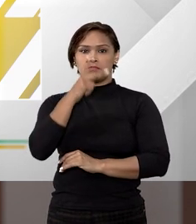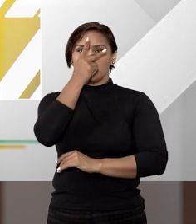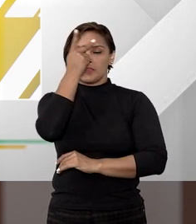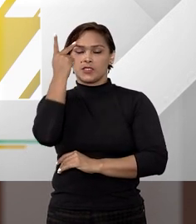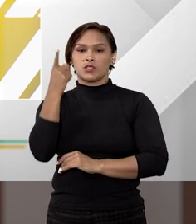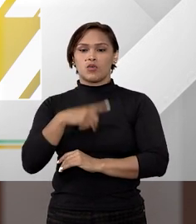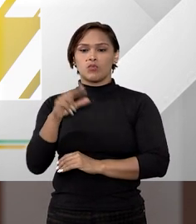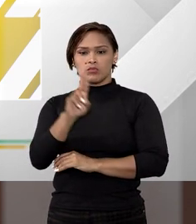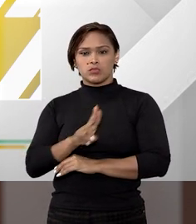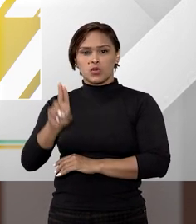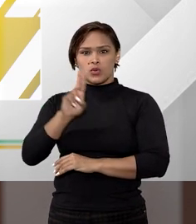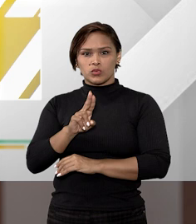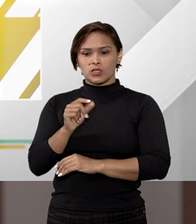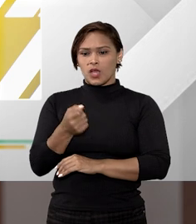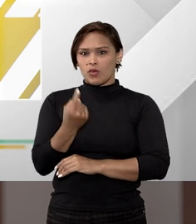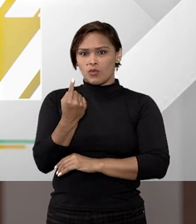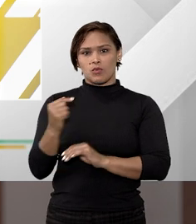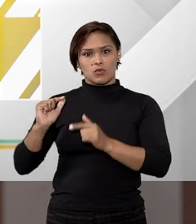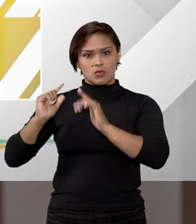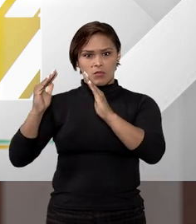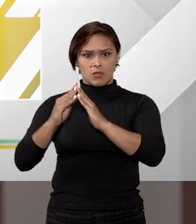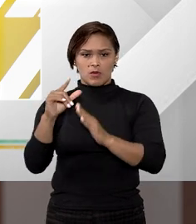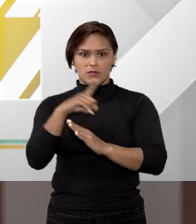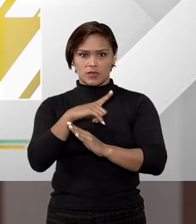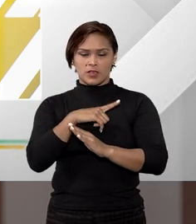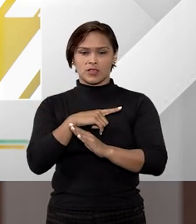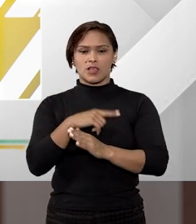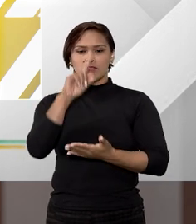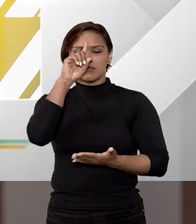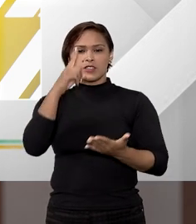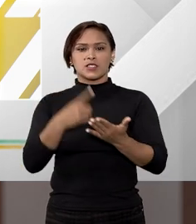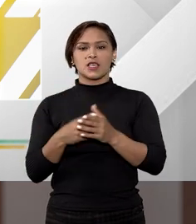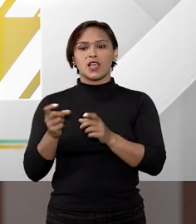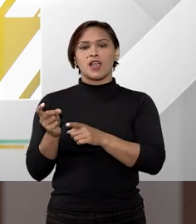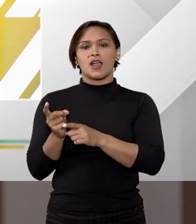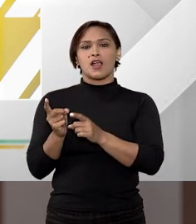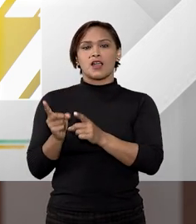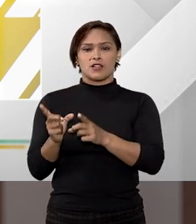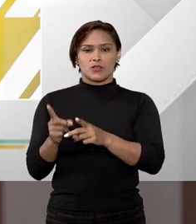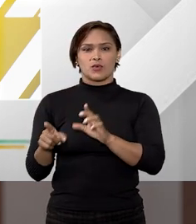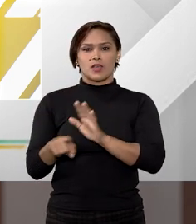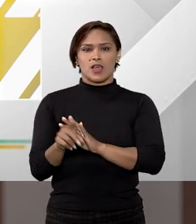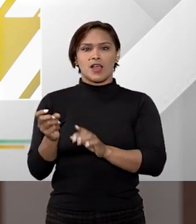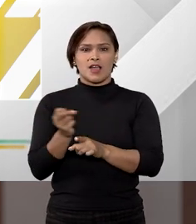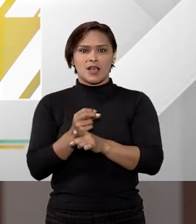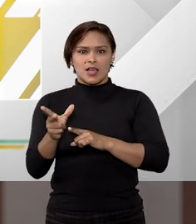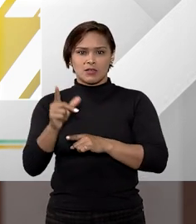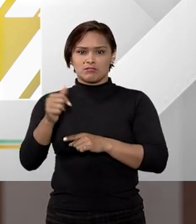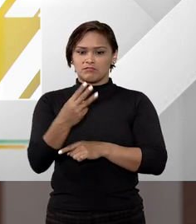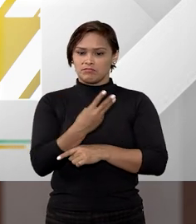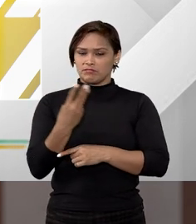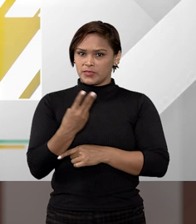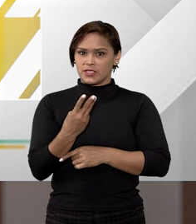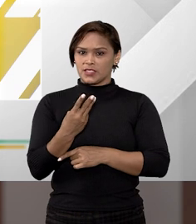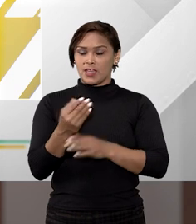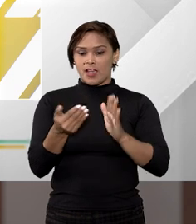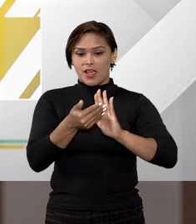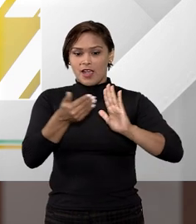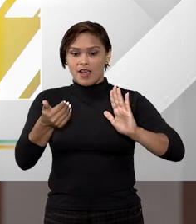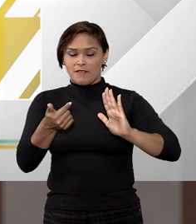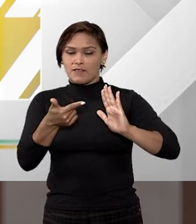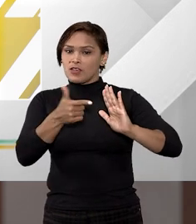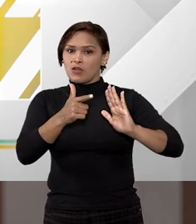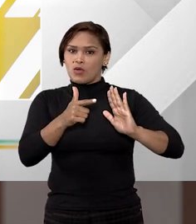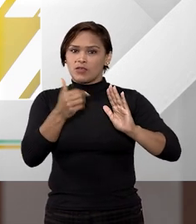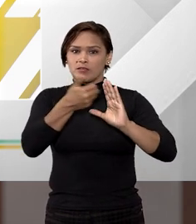utilizar como residência o único imóvel que possui, decide locá-lo a terceiros, este fato em si afasta